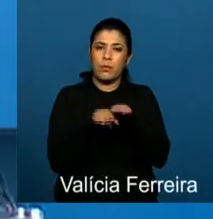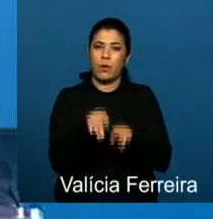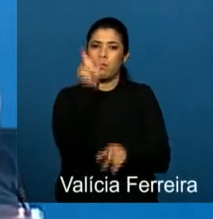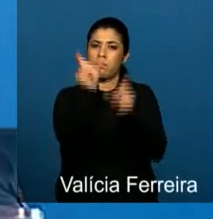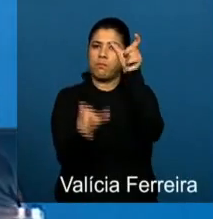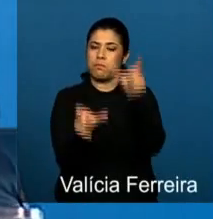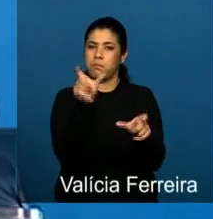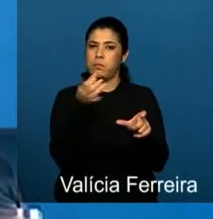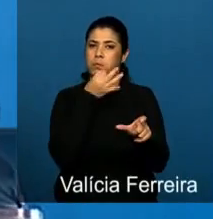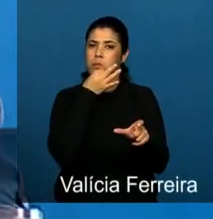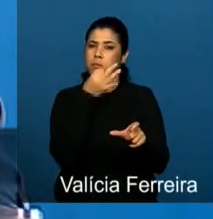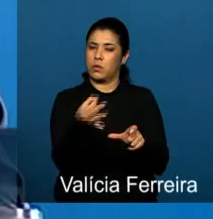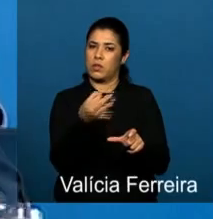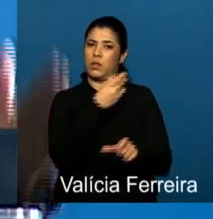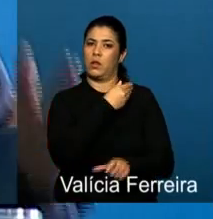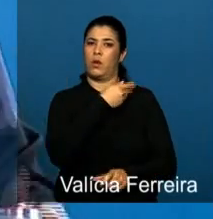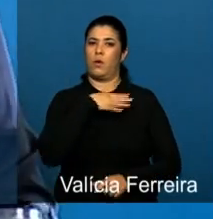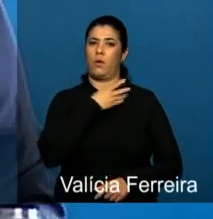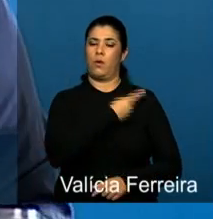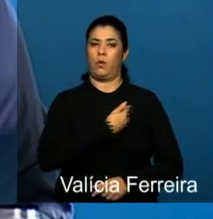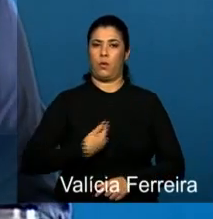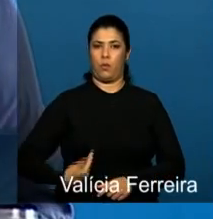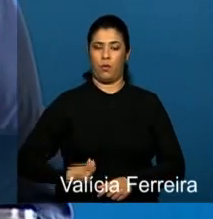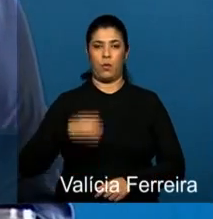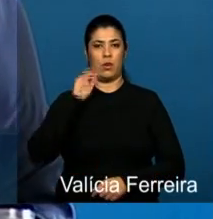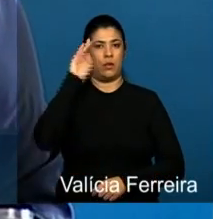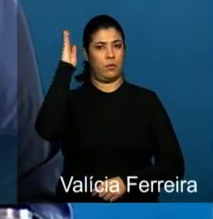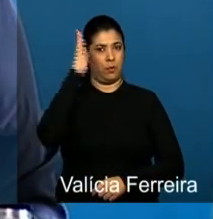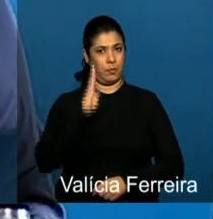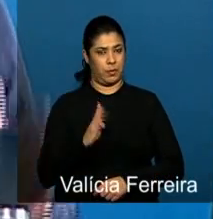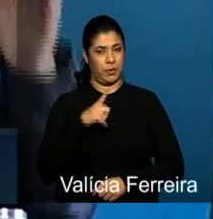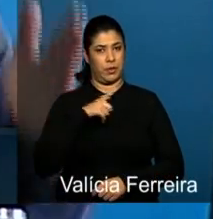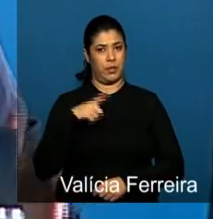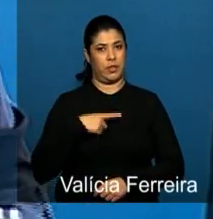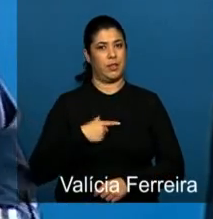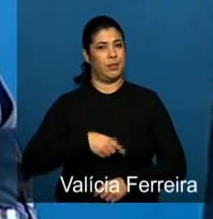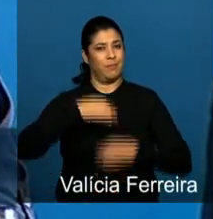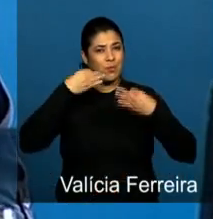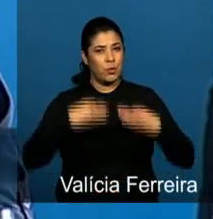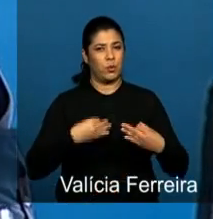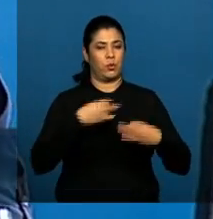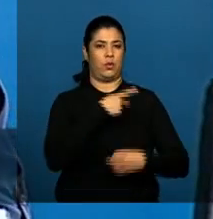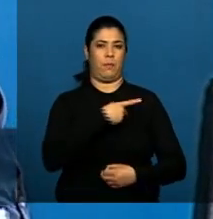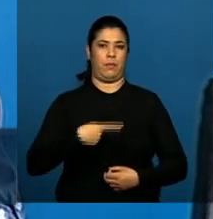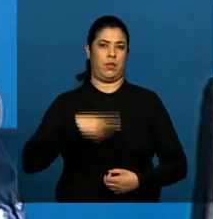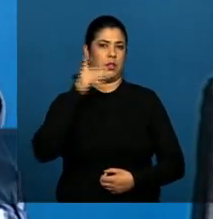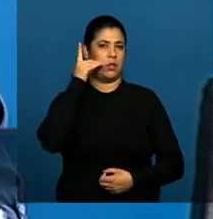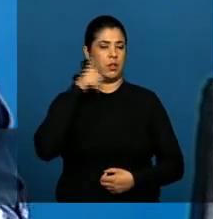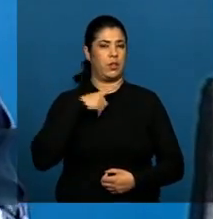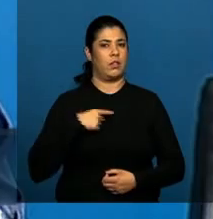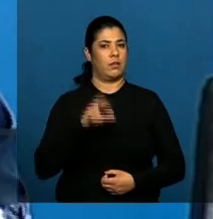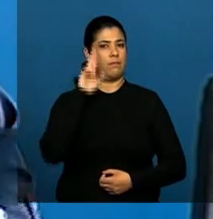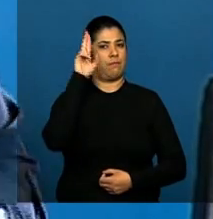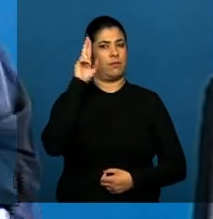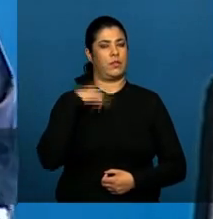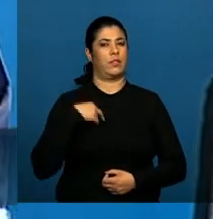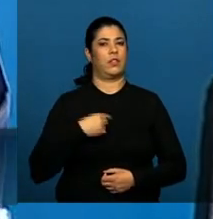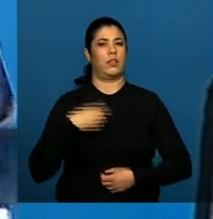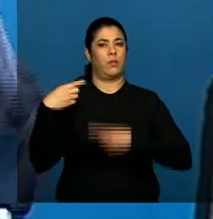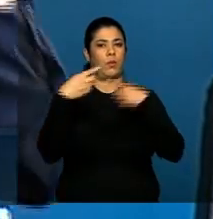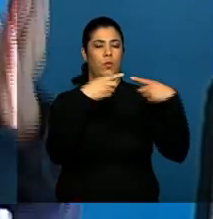política do governo brasileiro, especialmente da presidenta Dilma, que tem liderado essa discussão no âmbito internacional.